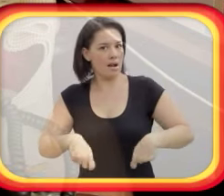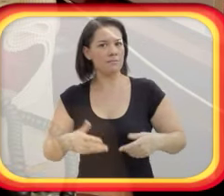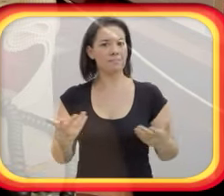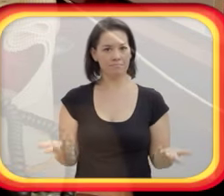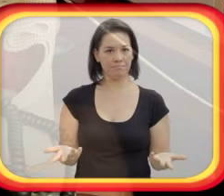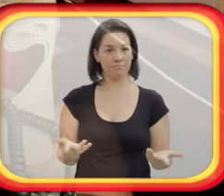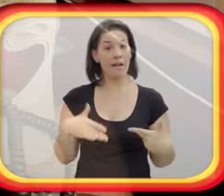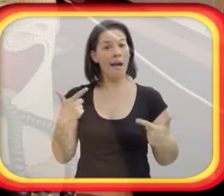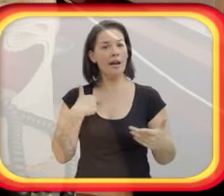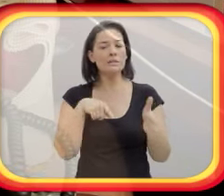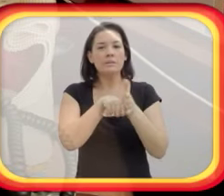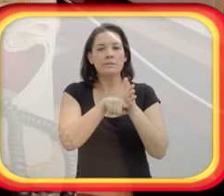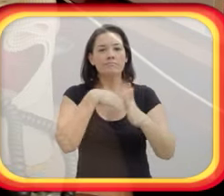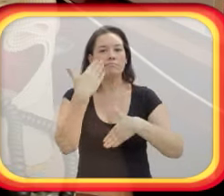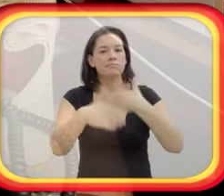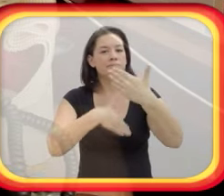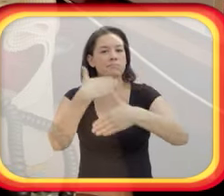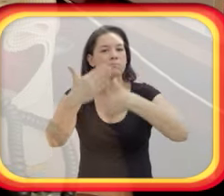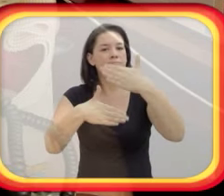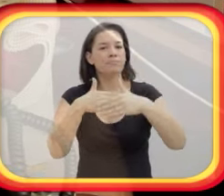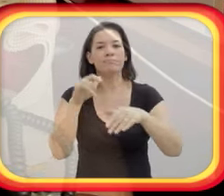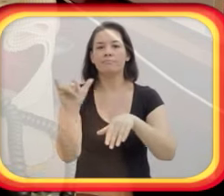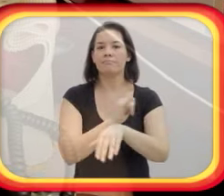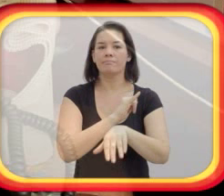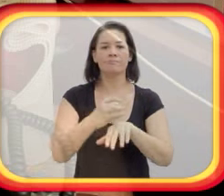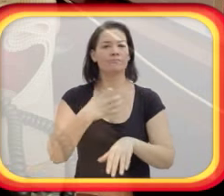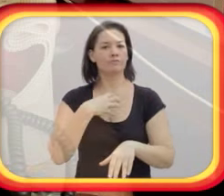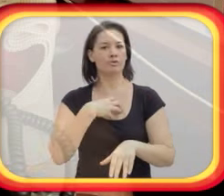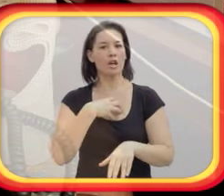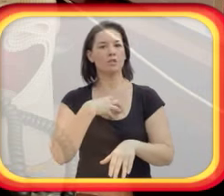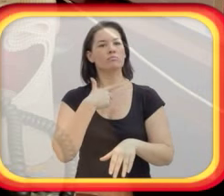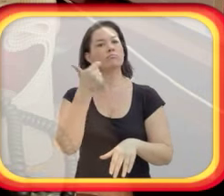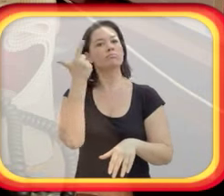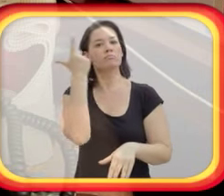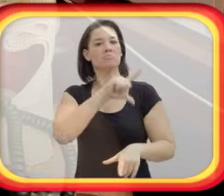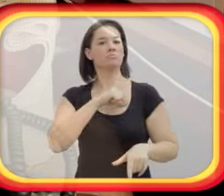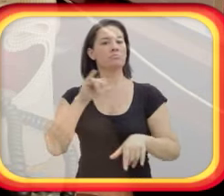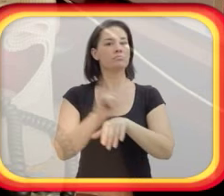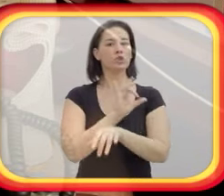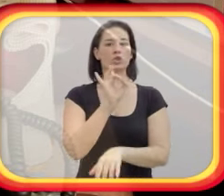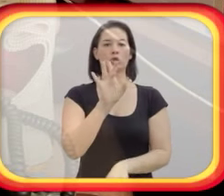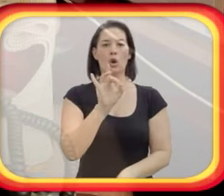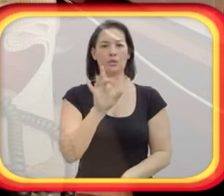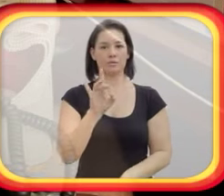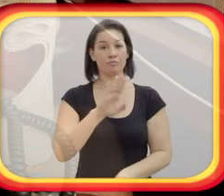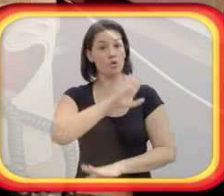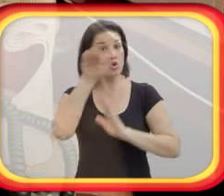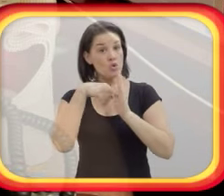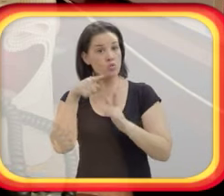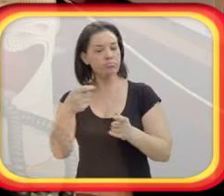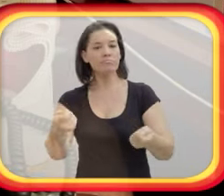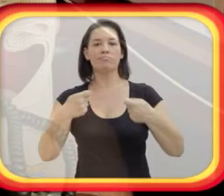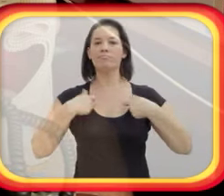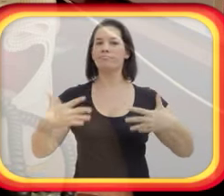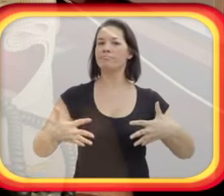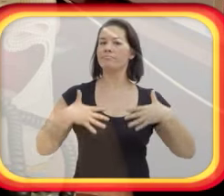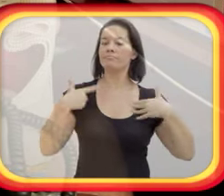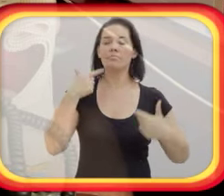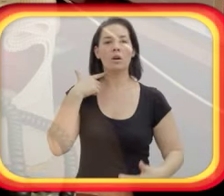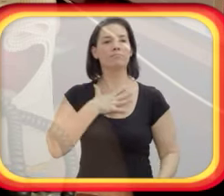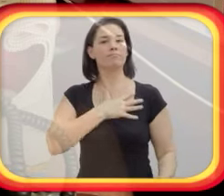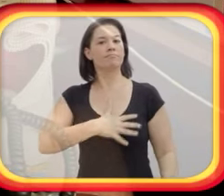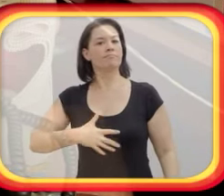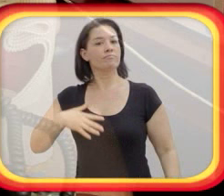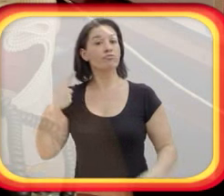minhas limitações. E aí eu comecei a desenvolver várias formas de poder fazer as coisas sozinho. E isso